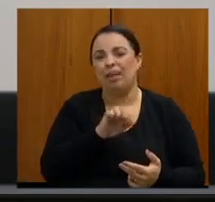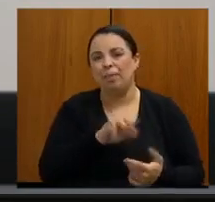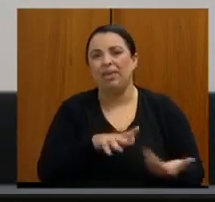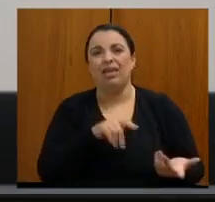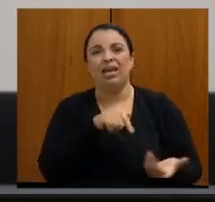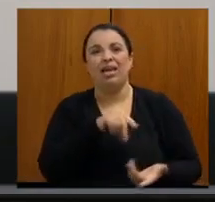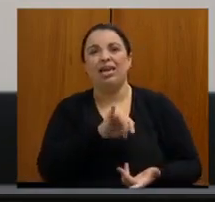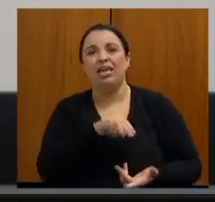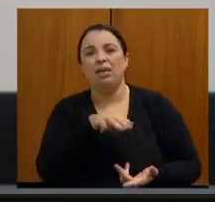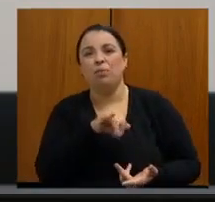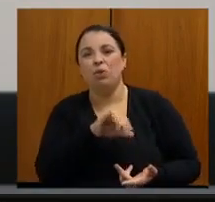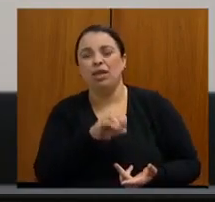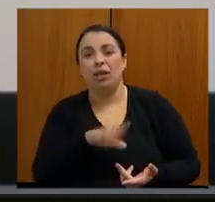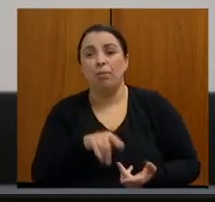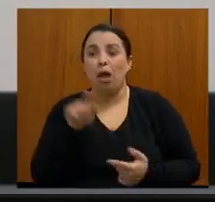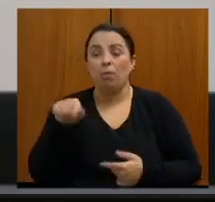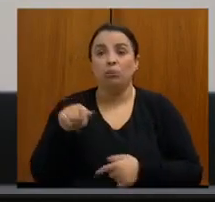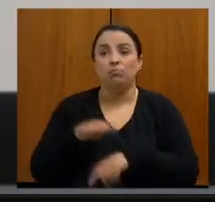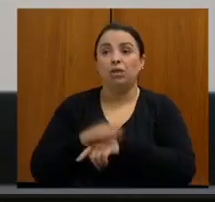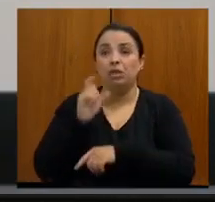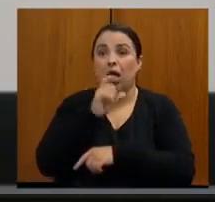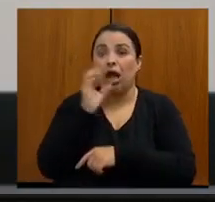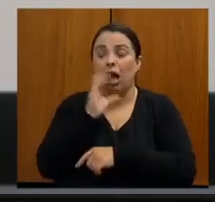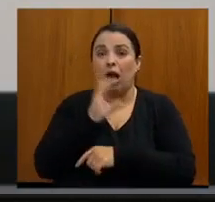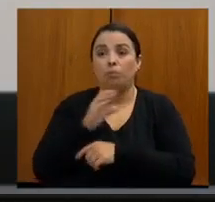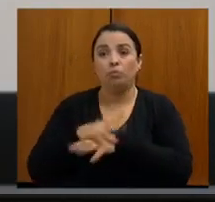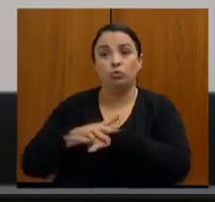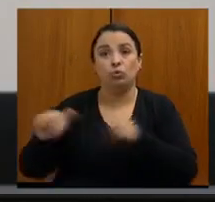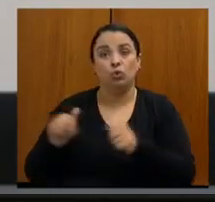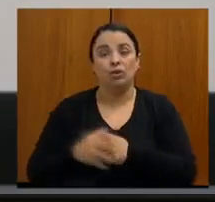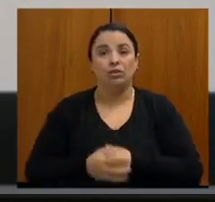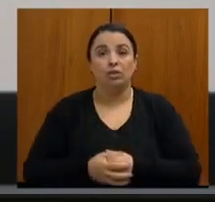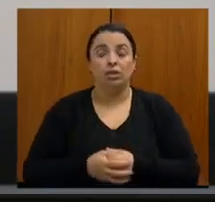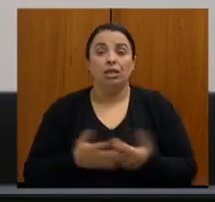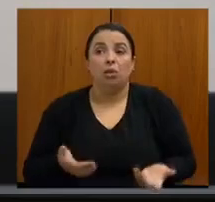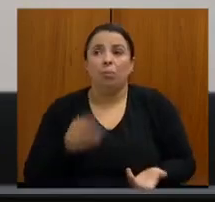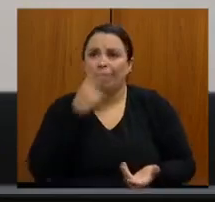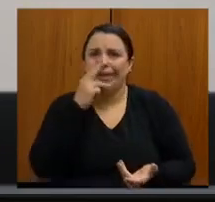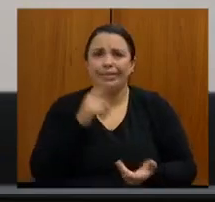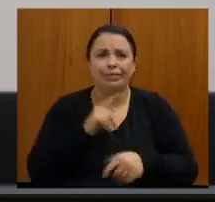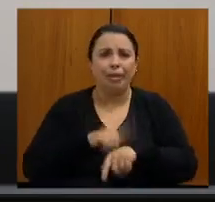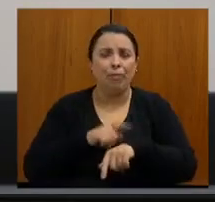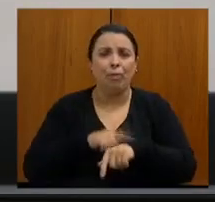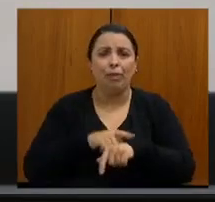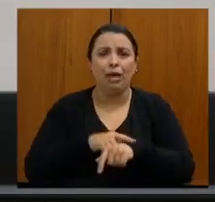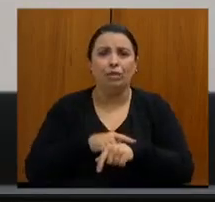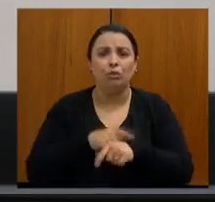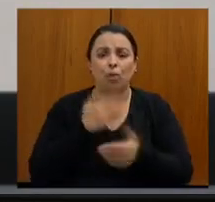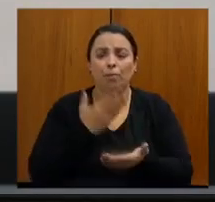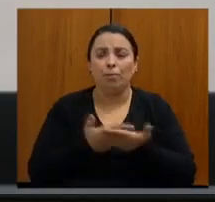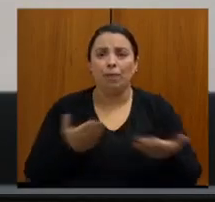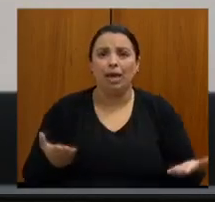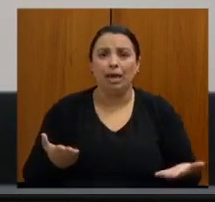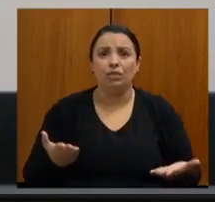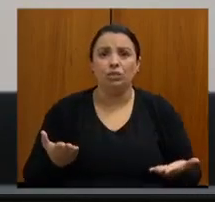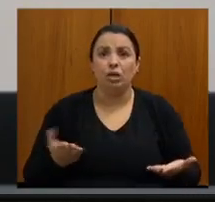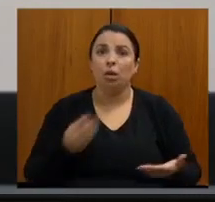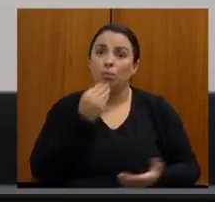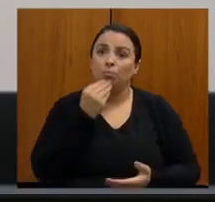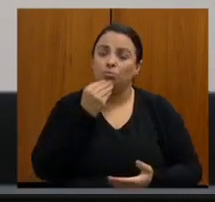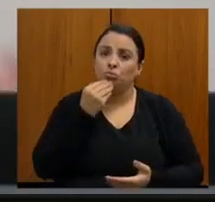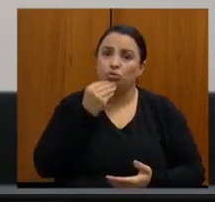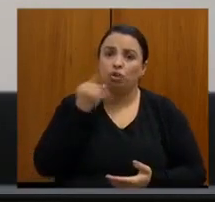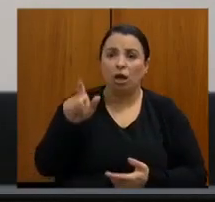oportunidade de tratar pacientes em uma fase onde o paciente tem a possibilidade de cura, com muito menos custo,